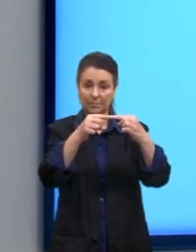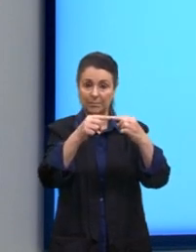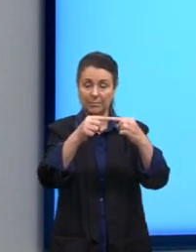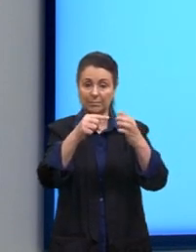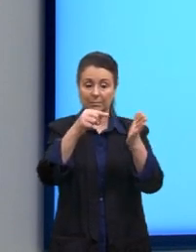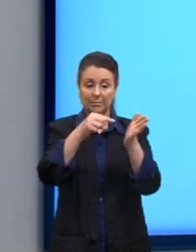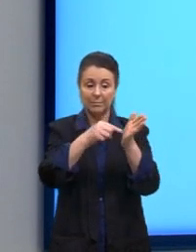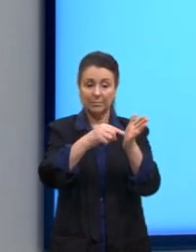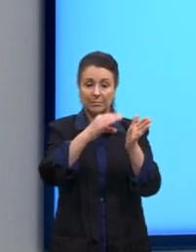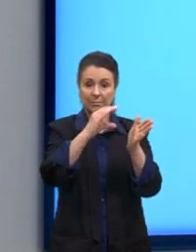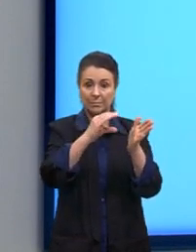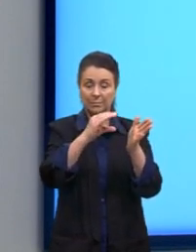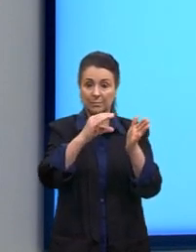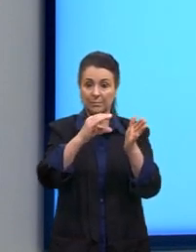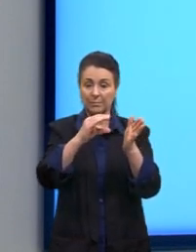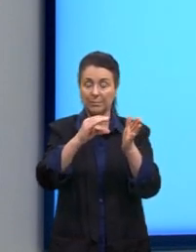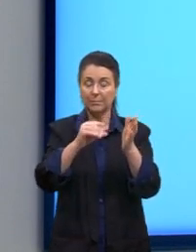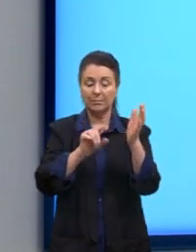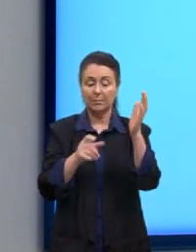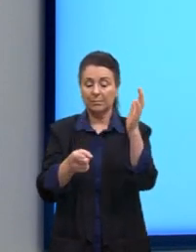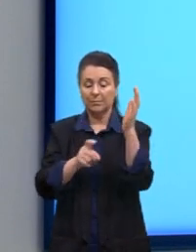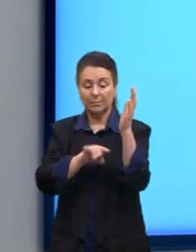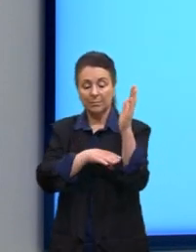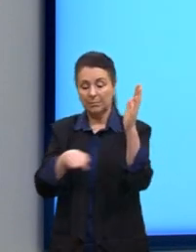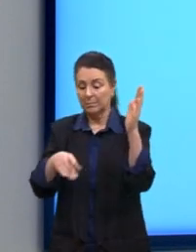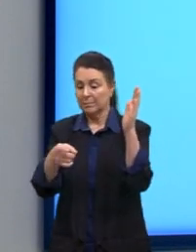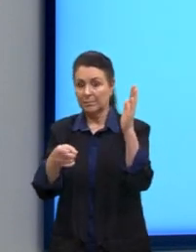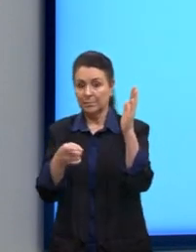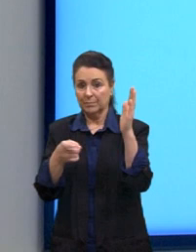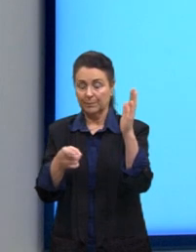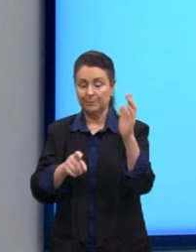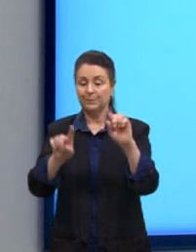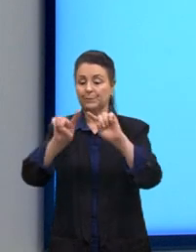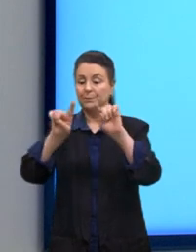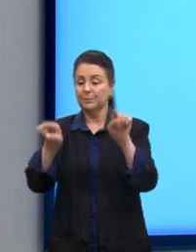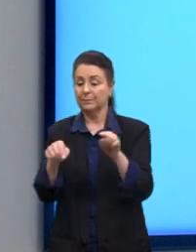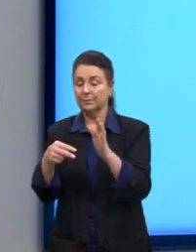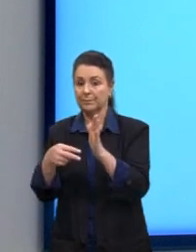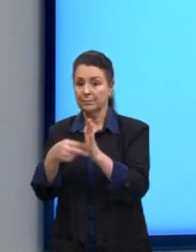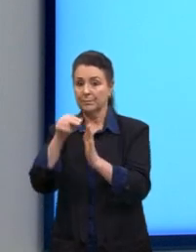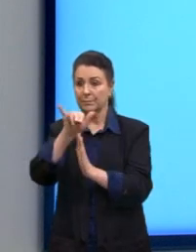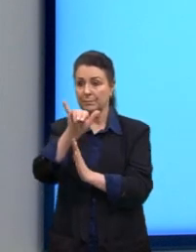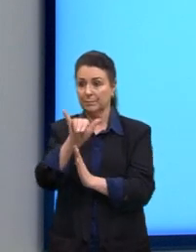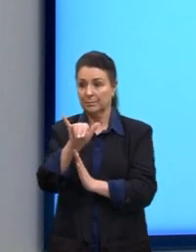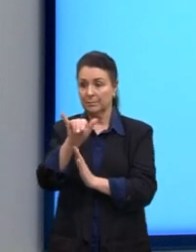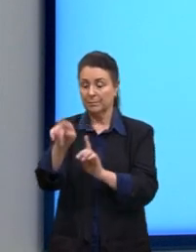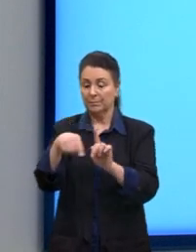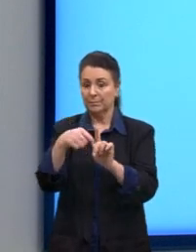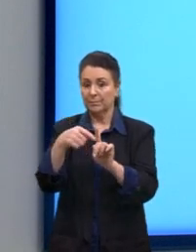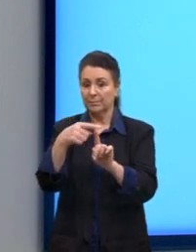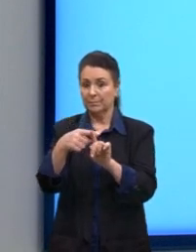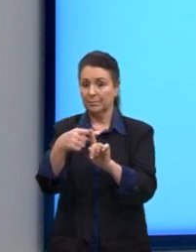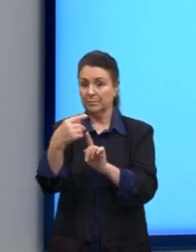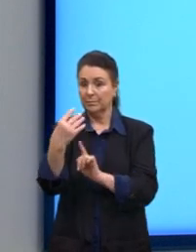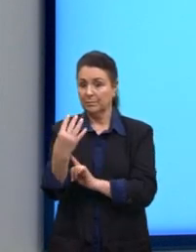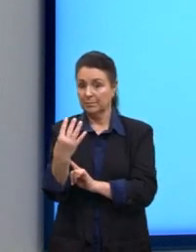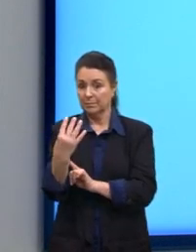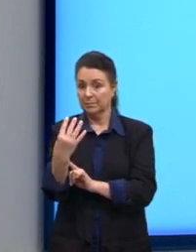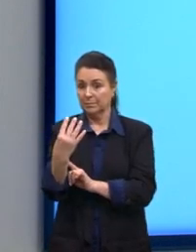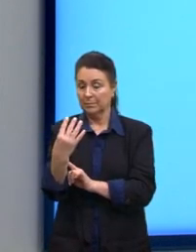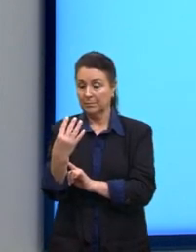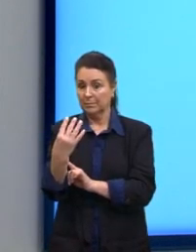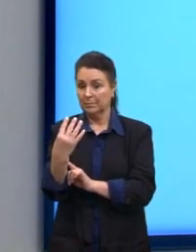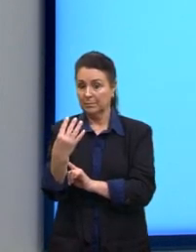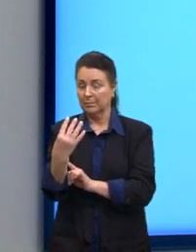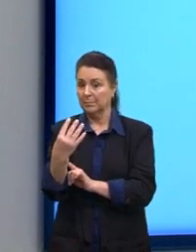no eixo x. No segundo parênteses, nós tínhamos y mais 4. Mas aqui, a gente tem que prestar